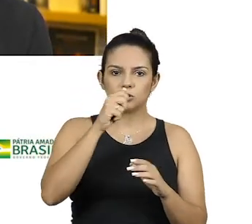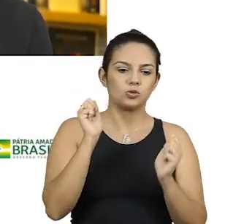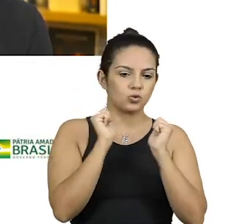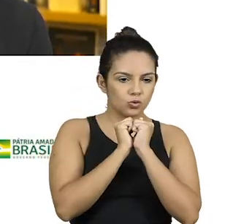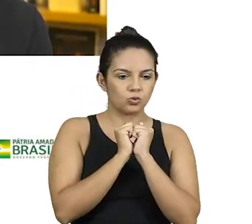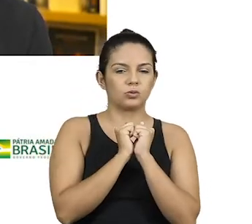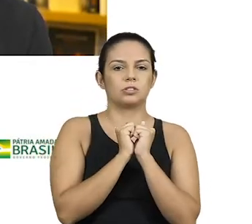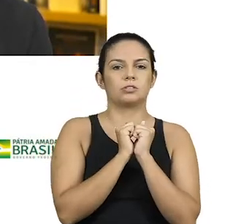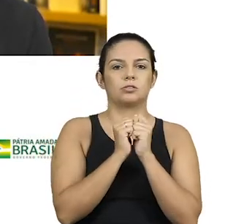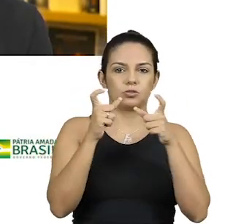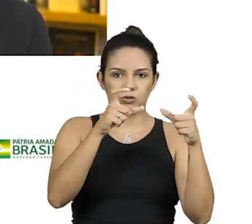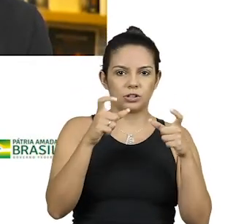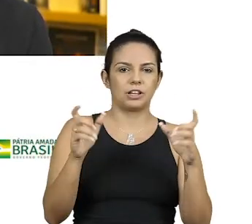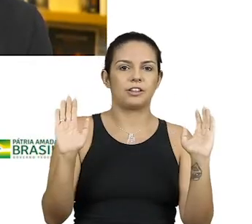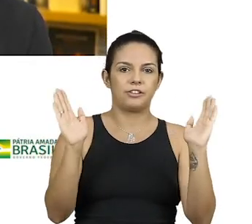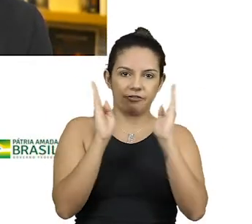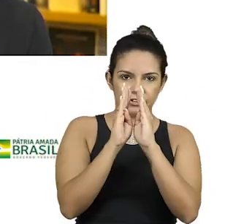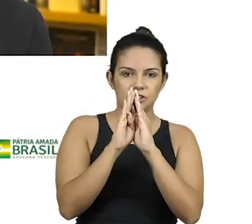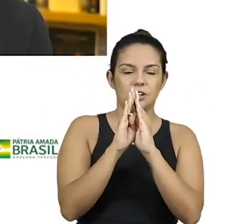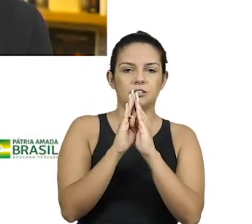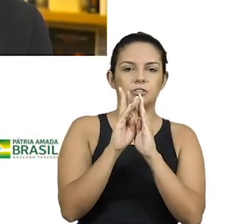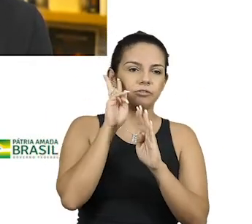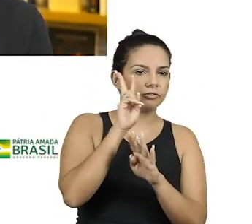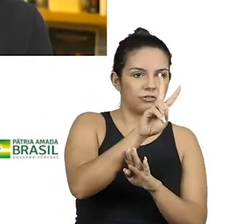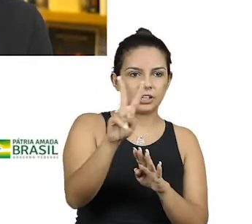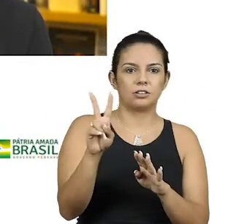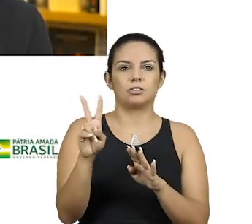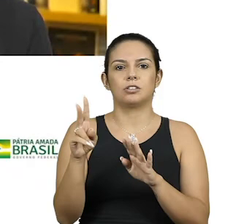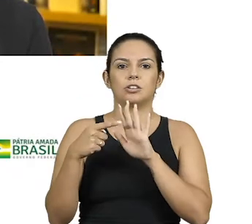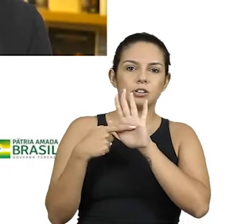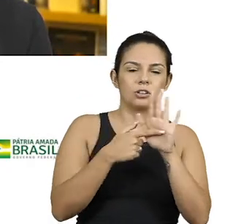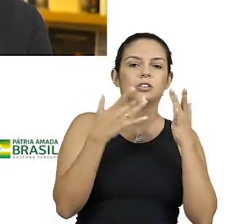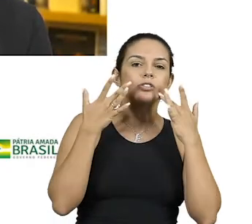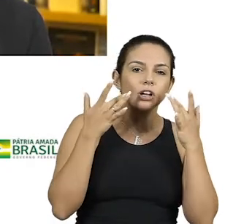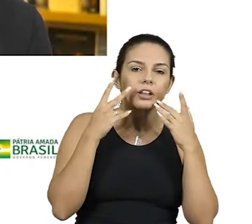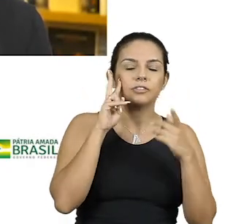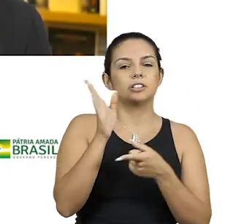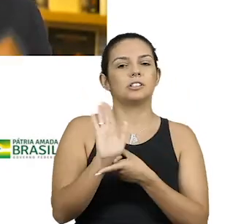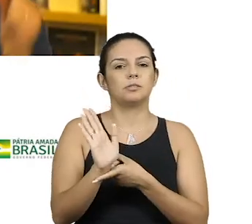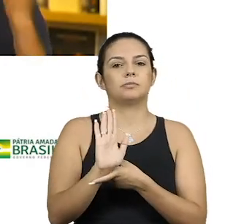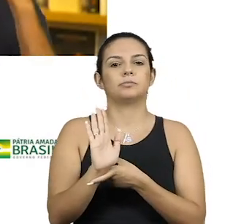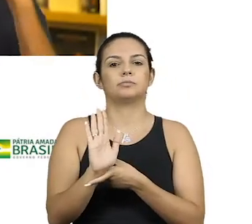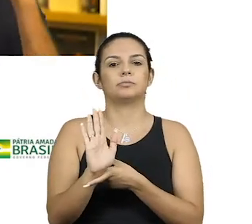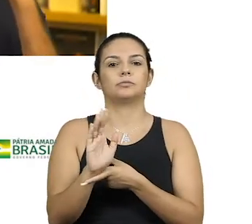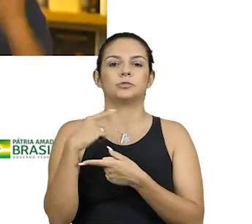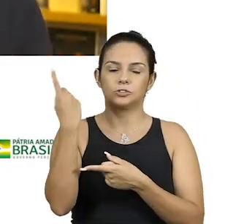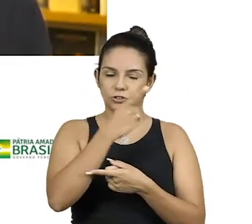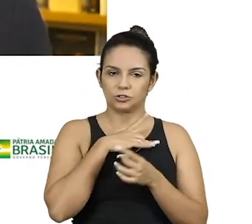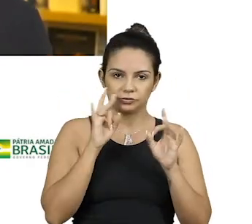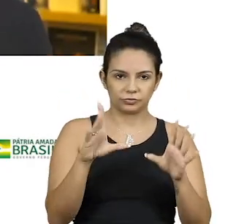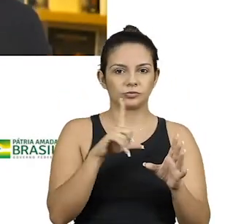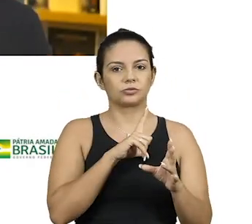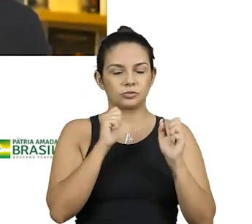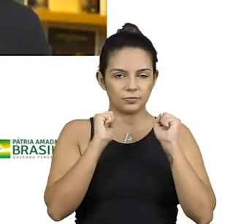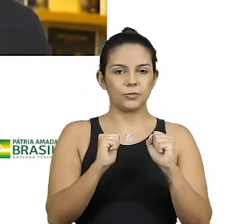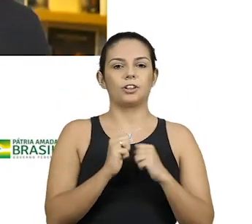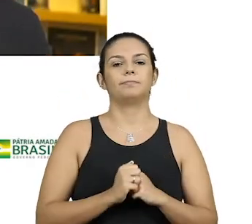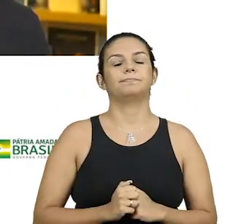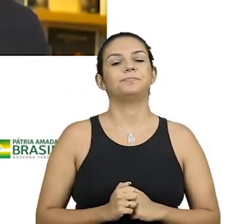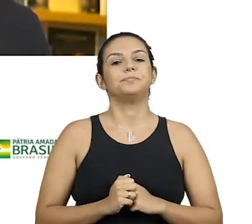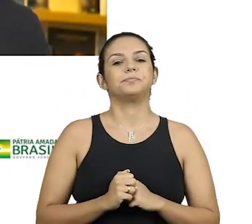juntas em locais fechados, vendo um espetáculo, vendo um teatro, vendo um cinema. E só a gente tem esse poder.